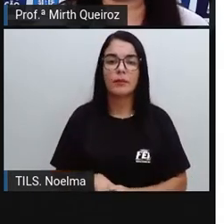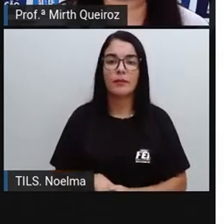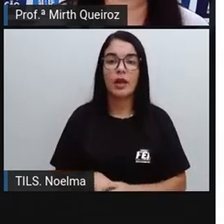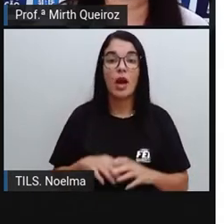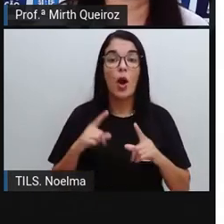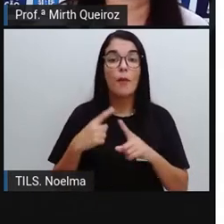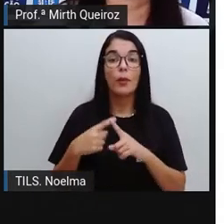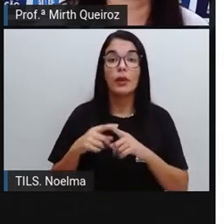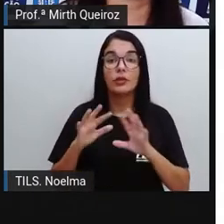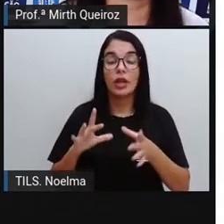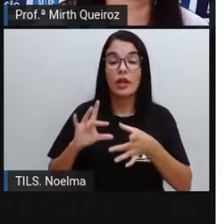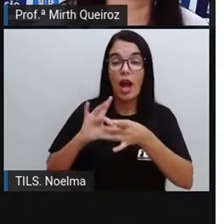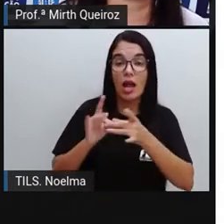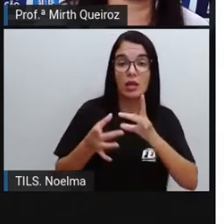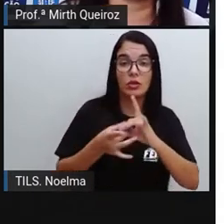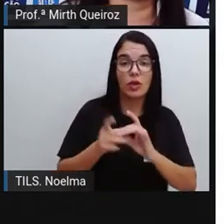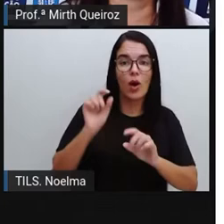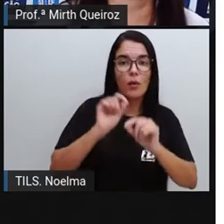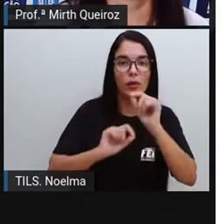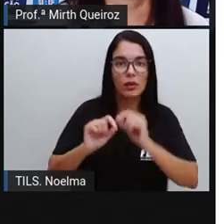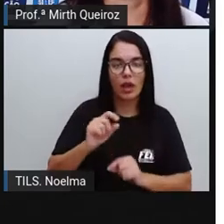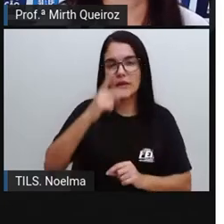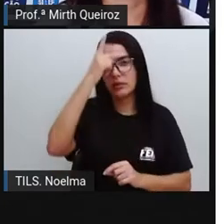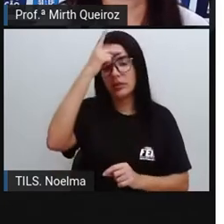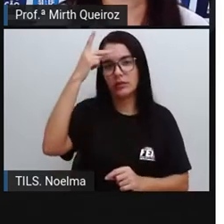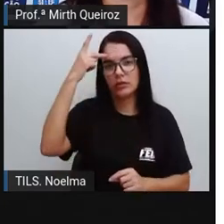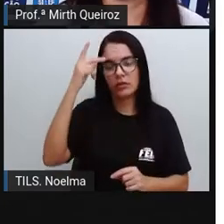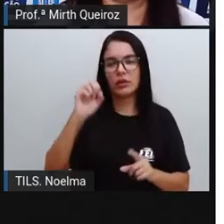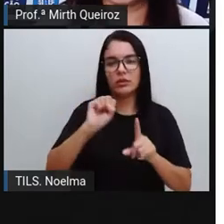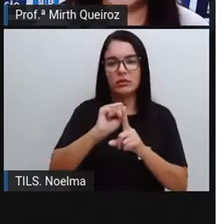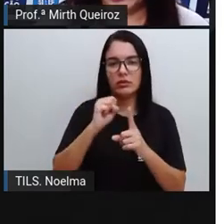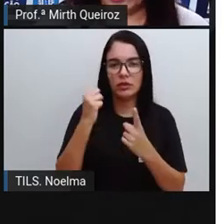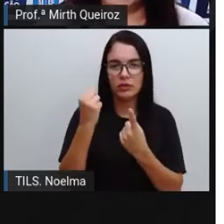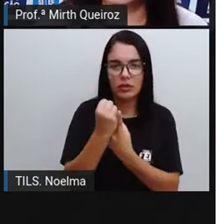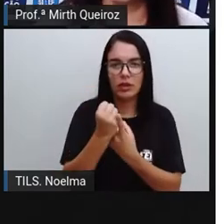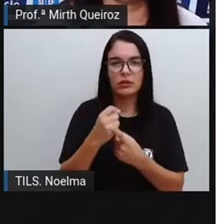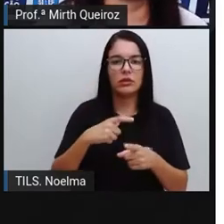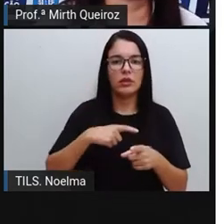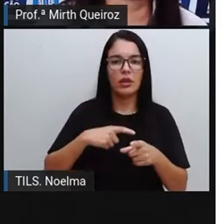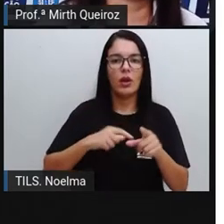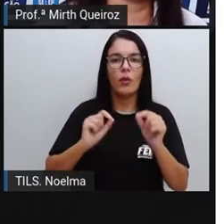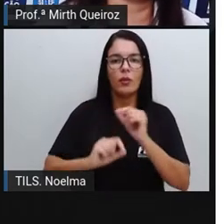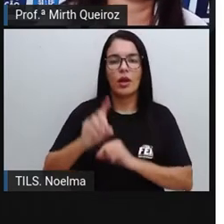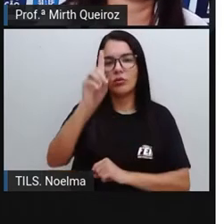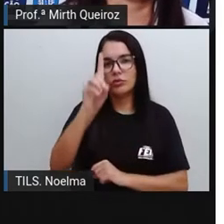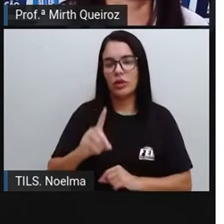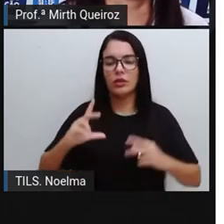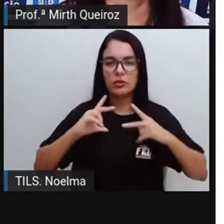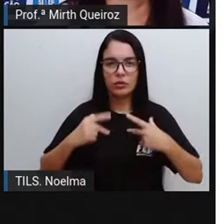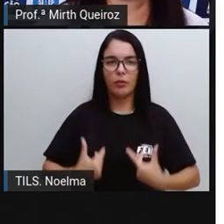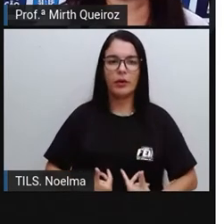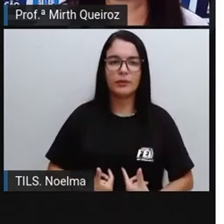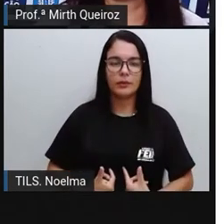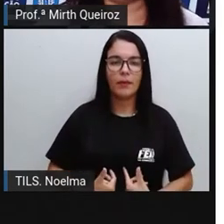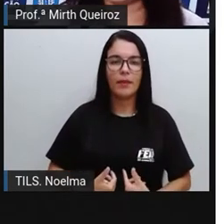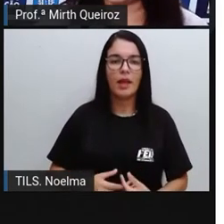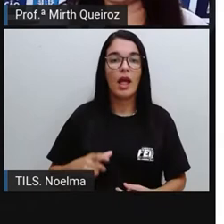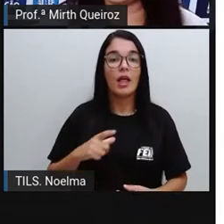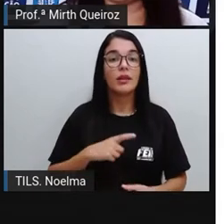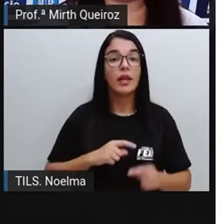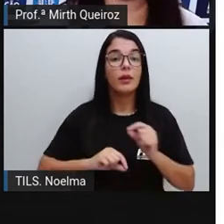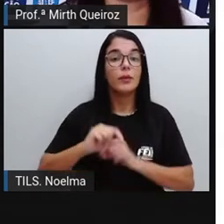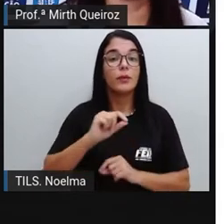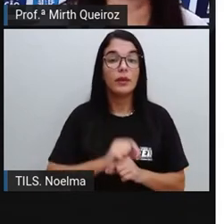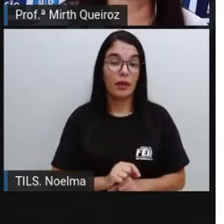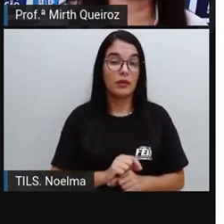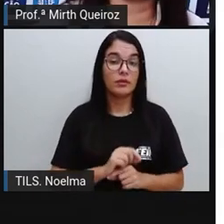podem estar relacionados às questões que são morais E associadas também com os direitos humanos Nós chamamos de serviços